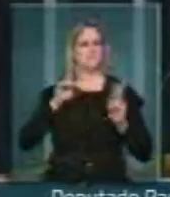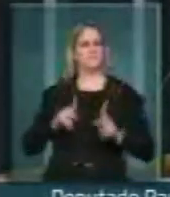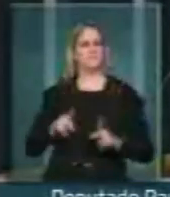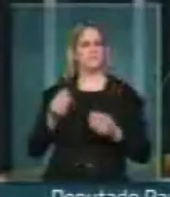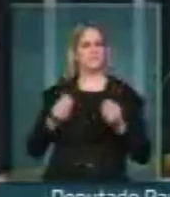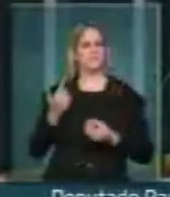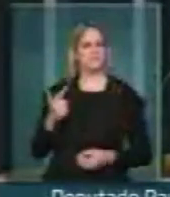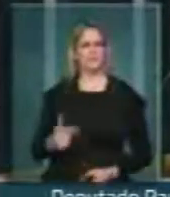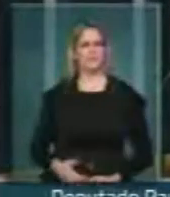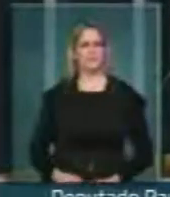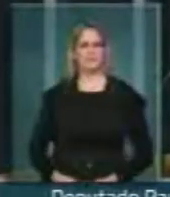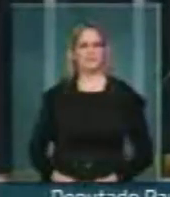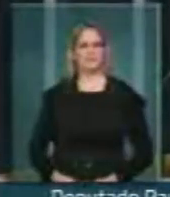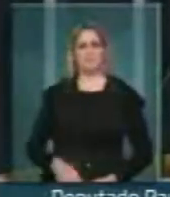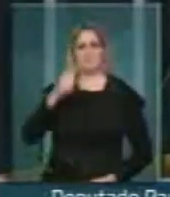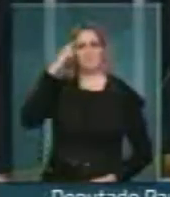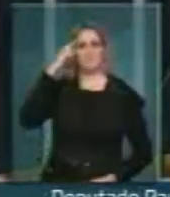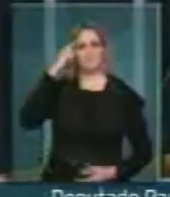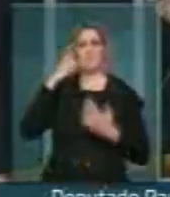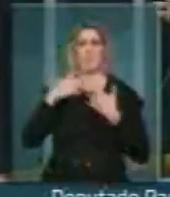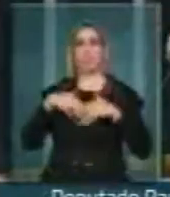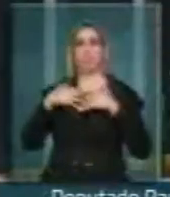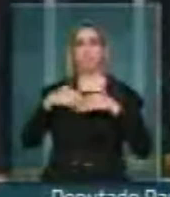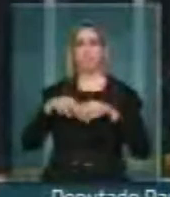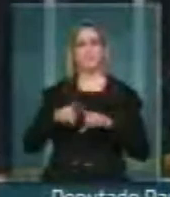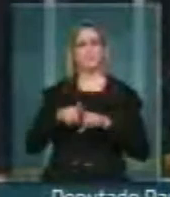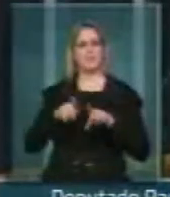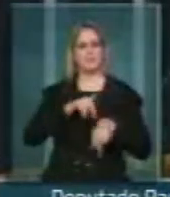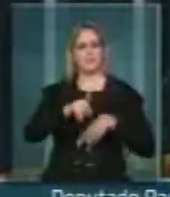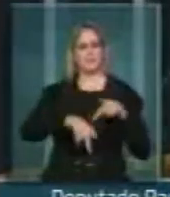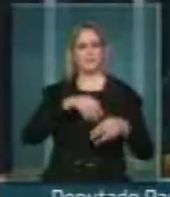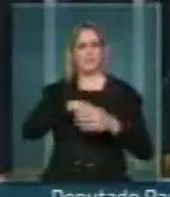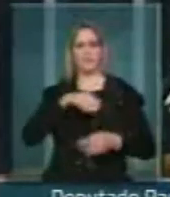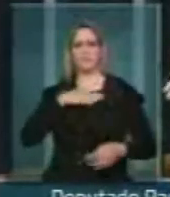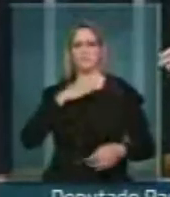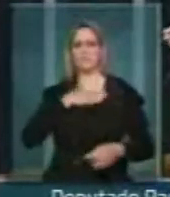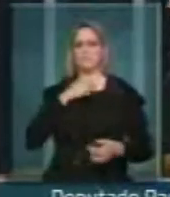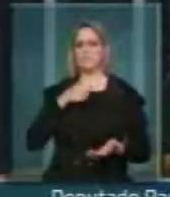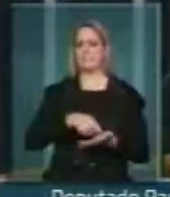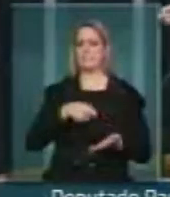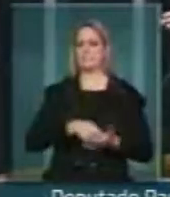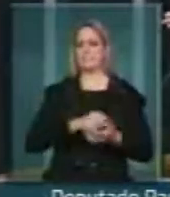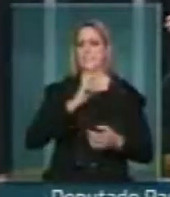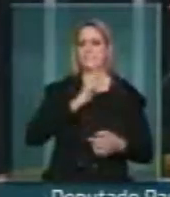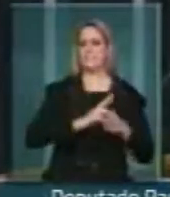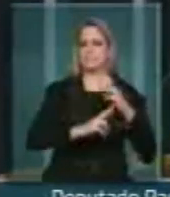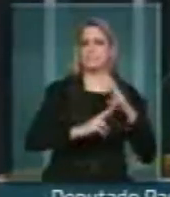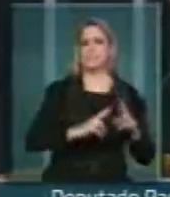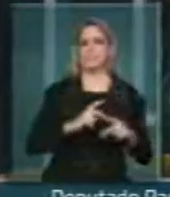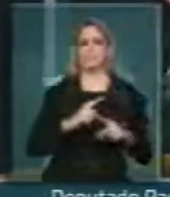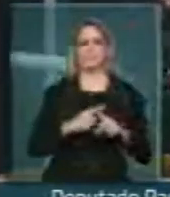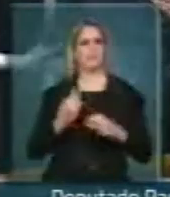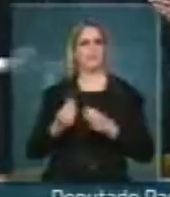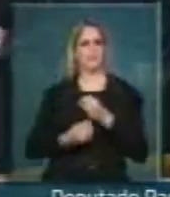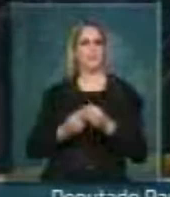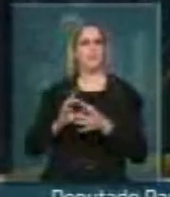consciência, mas, sobretudo, com os nossos eleitores, de forma a dar um cheque em branco